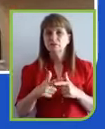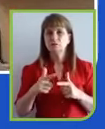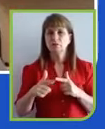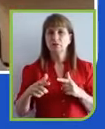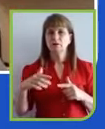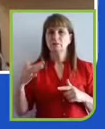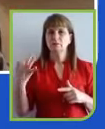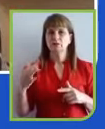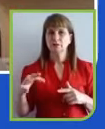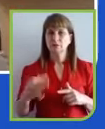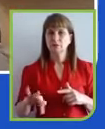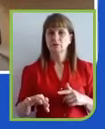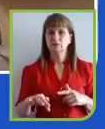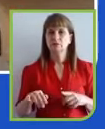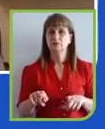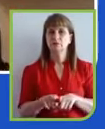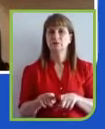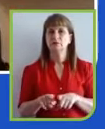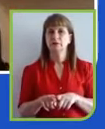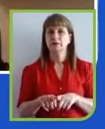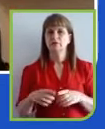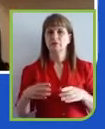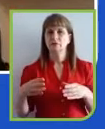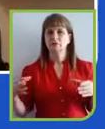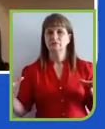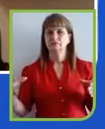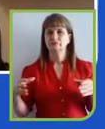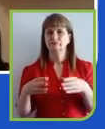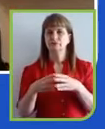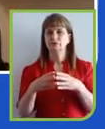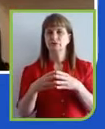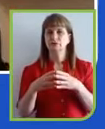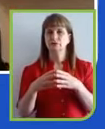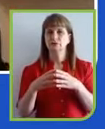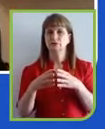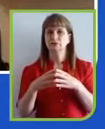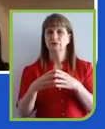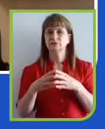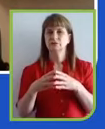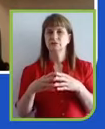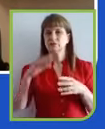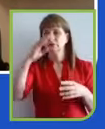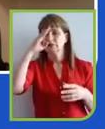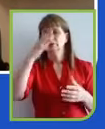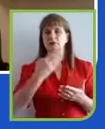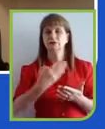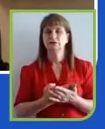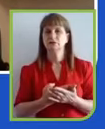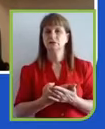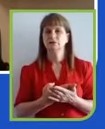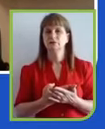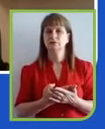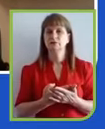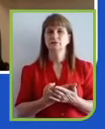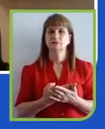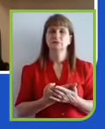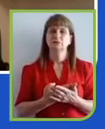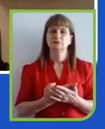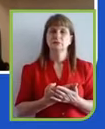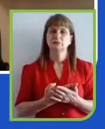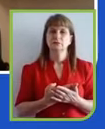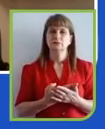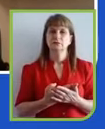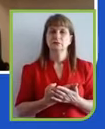também foi coletivo. Eu acredito, Ricardo, que a pandemia trouxe esse aspecto absolutamente